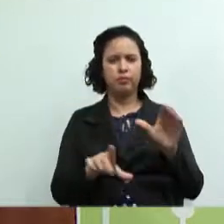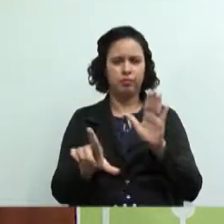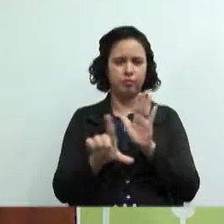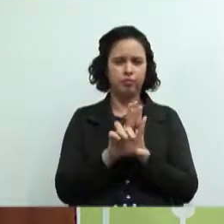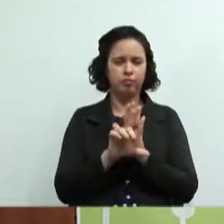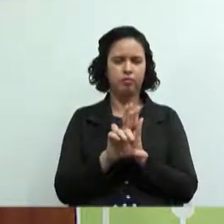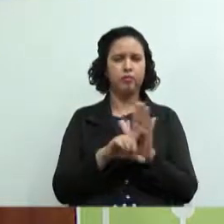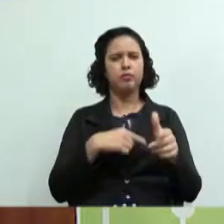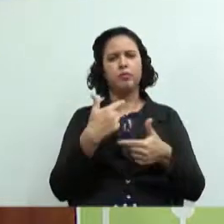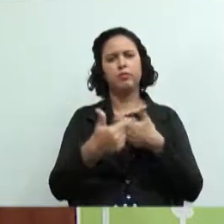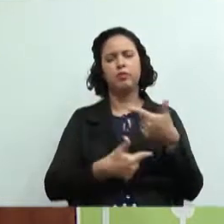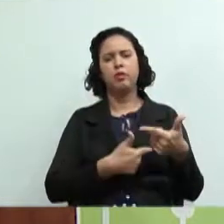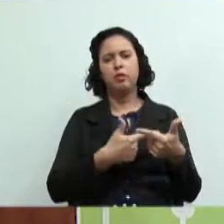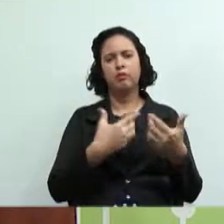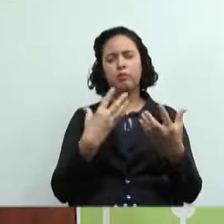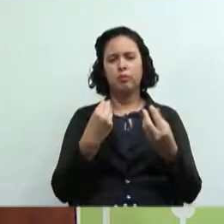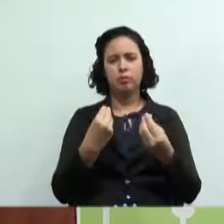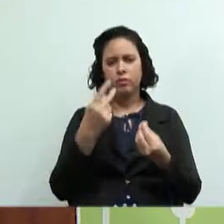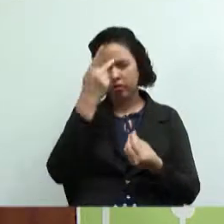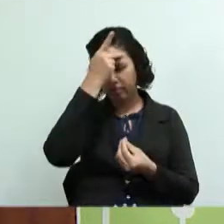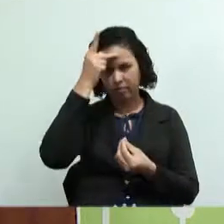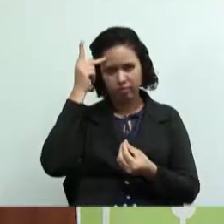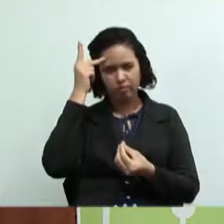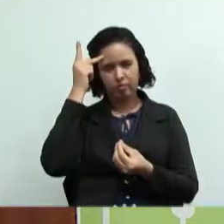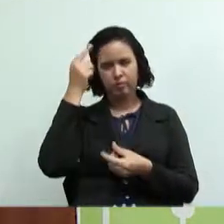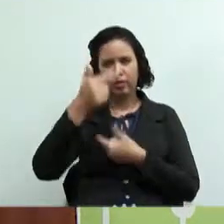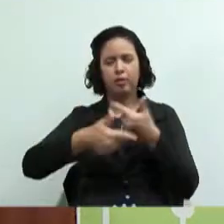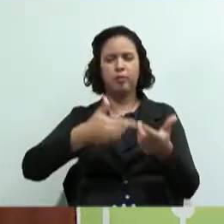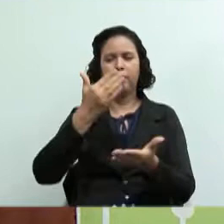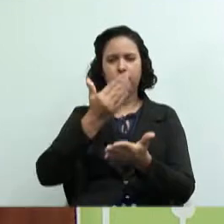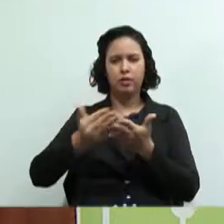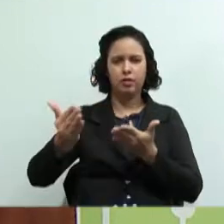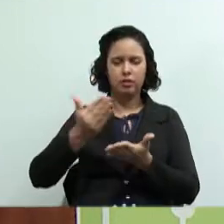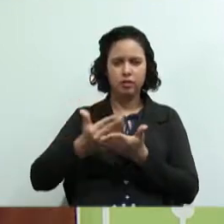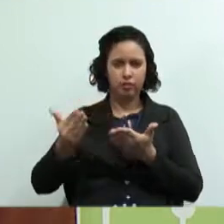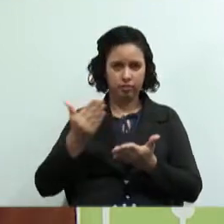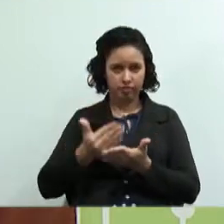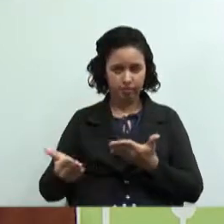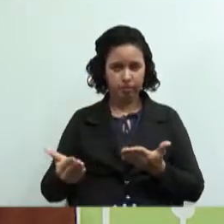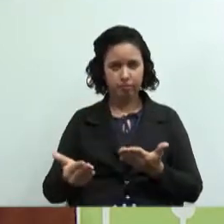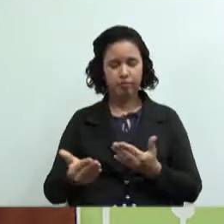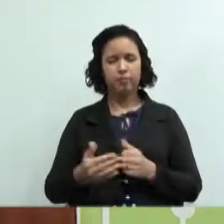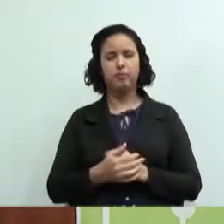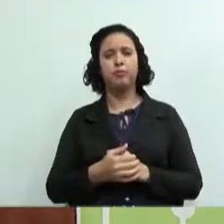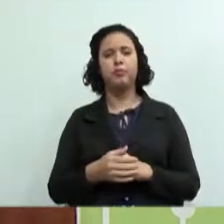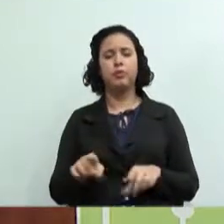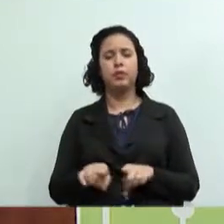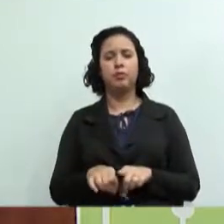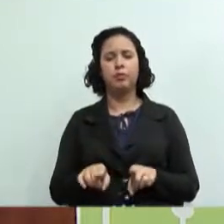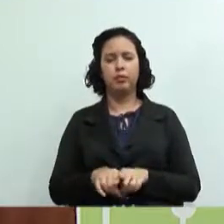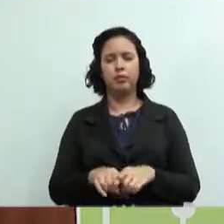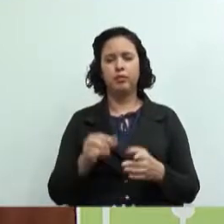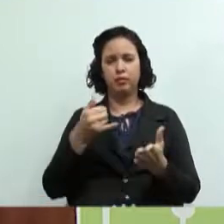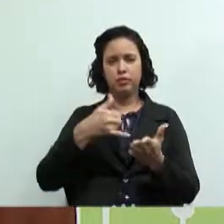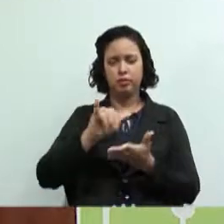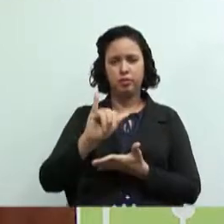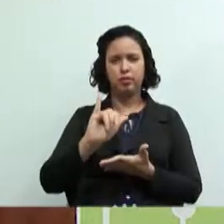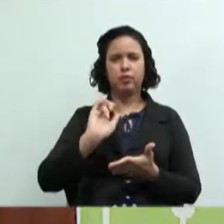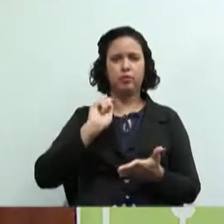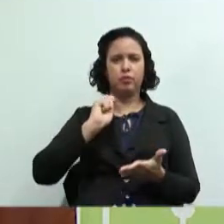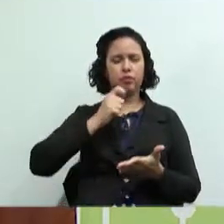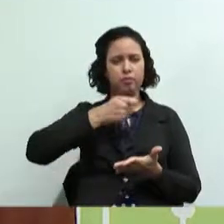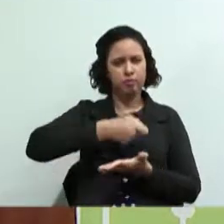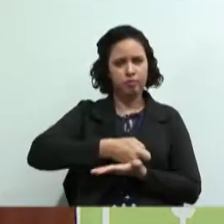perderam seu emprego e com nossos altos encargos sociais que são nossos impostos para a contratação